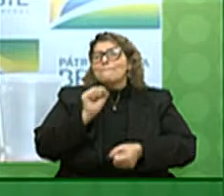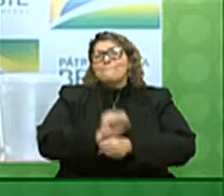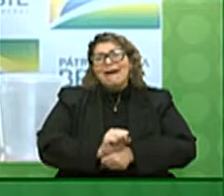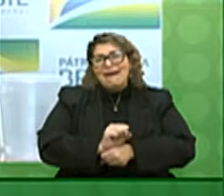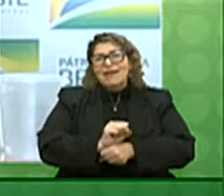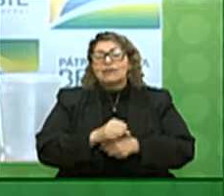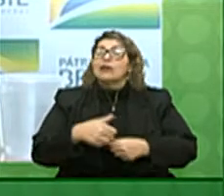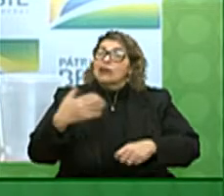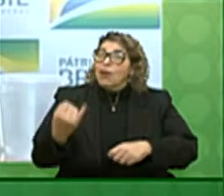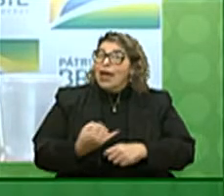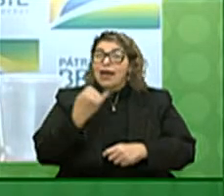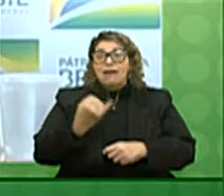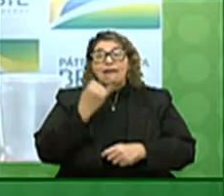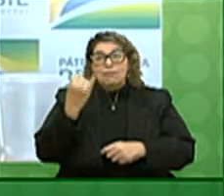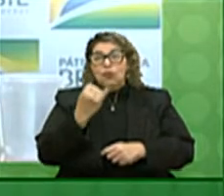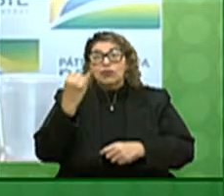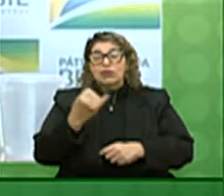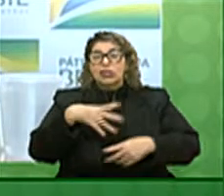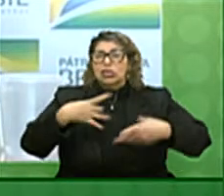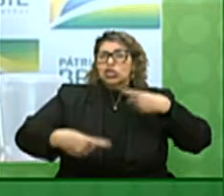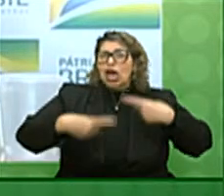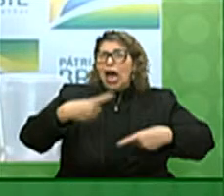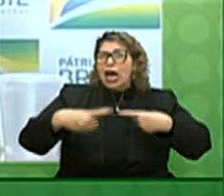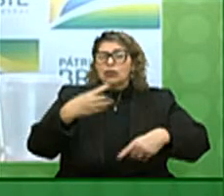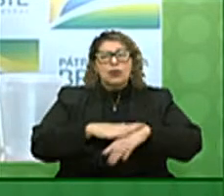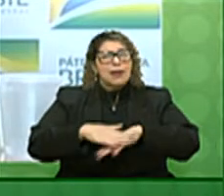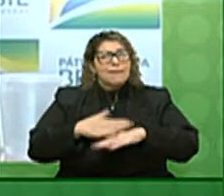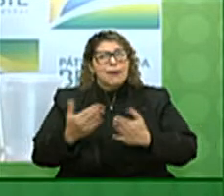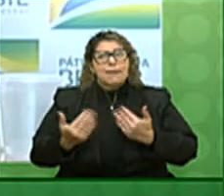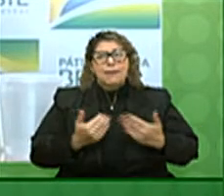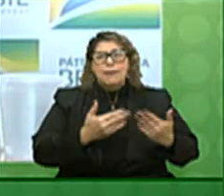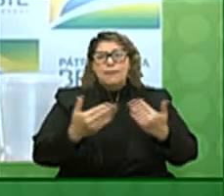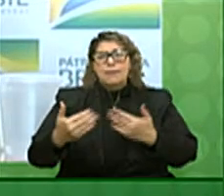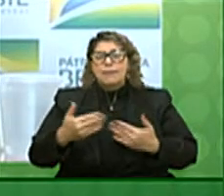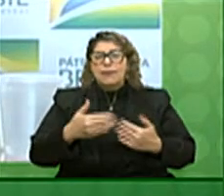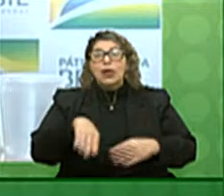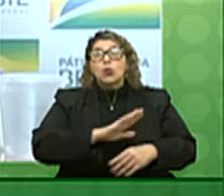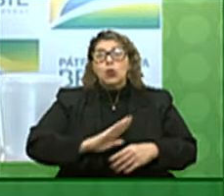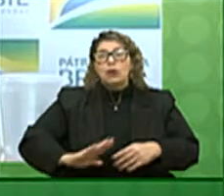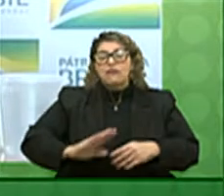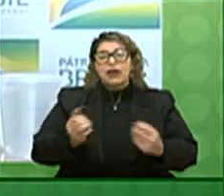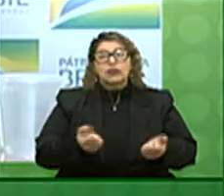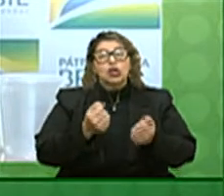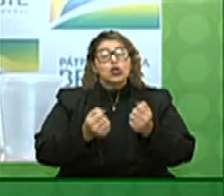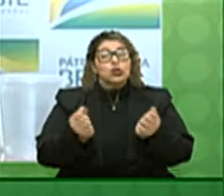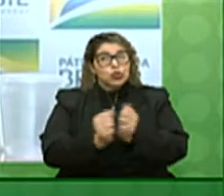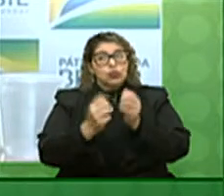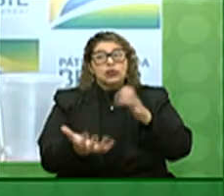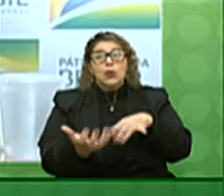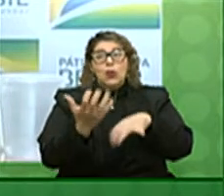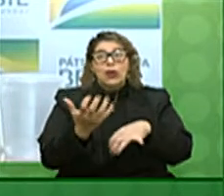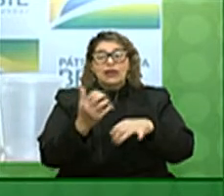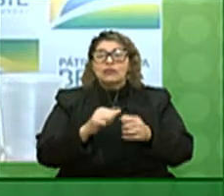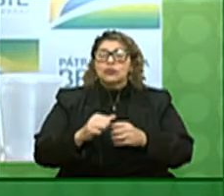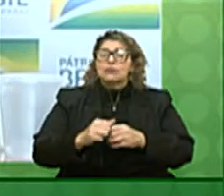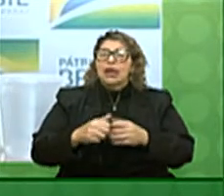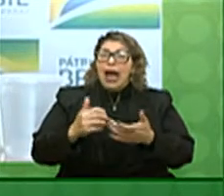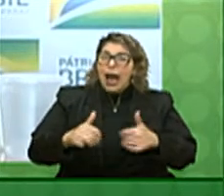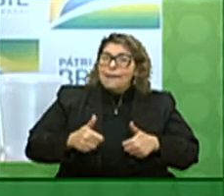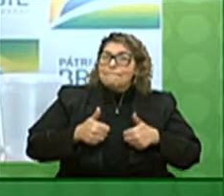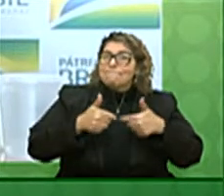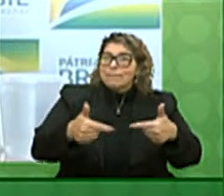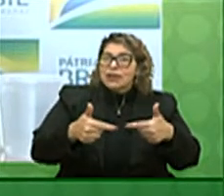é importantíssimo esse diálogo que o governo vem travando junto ao Congresso buscando ampliar a sua base